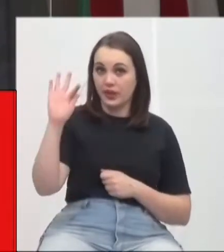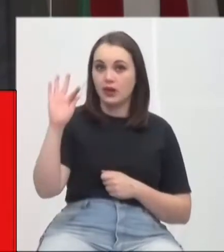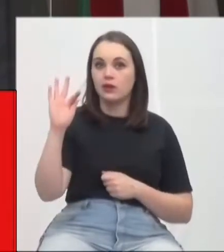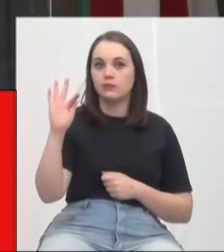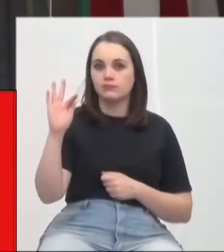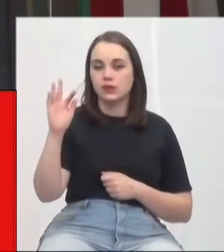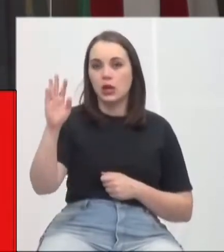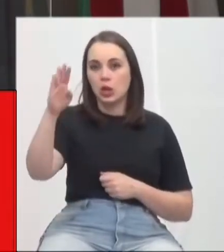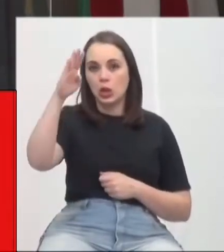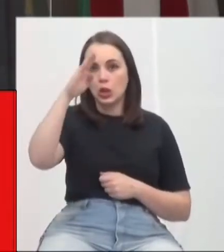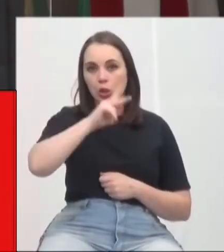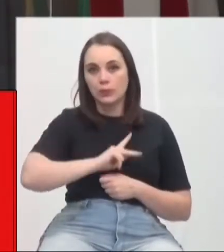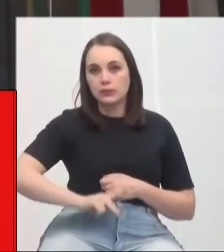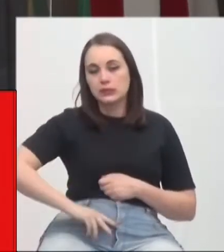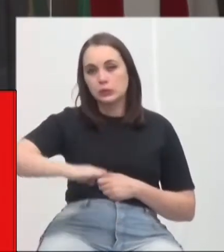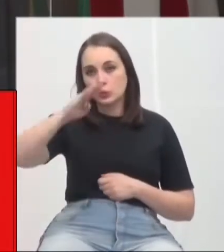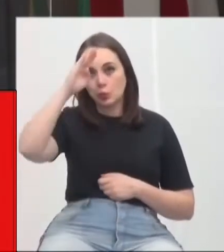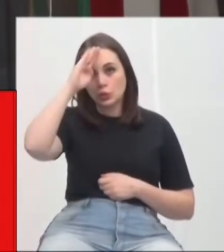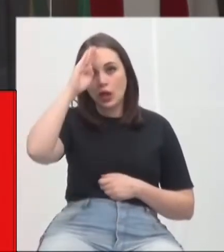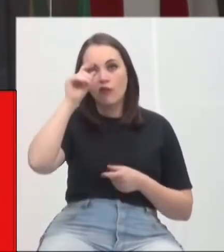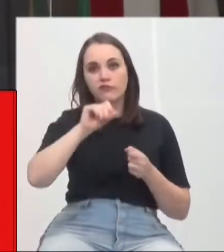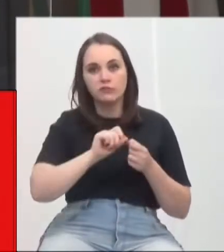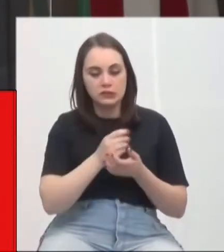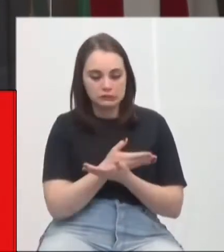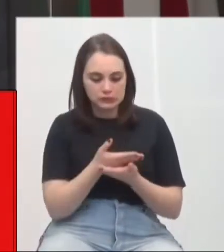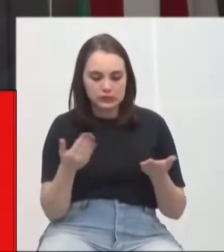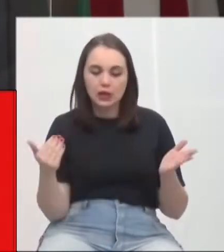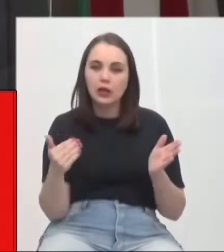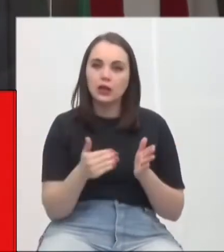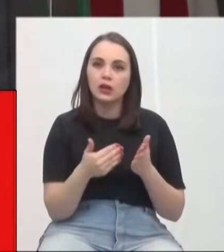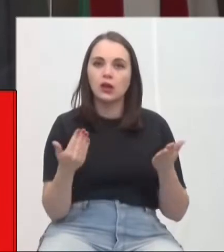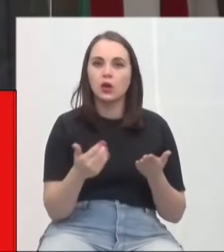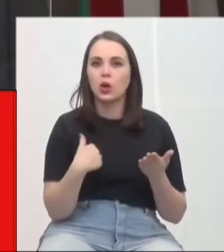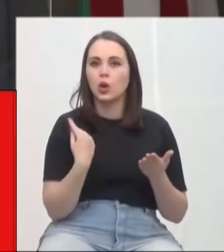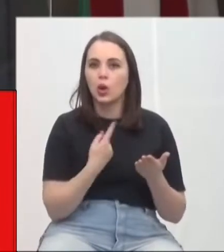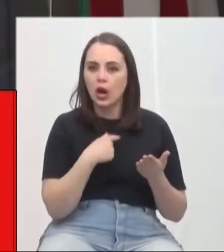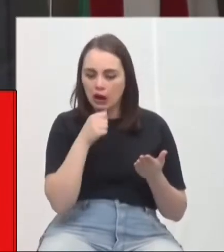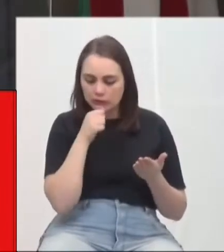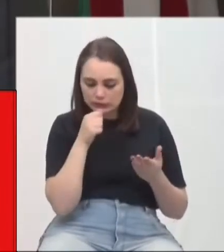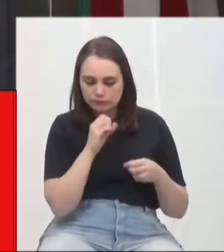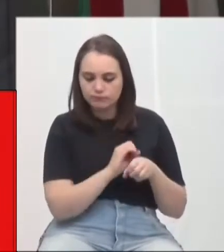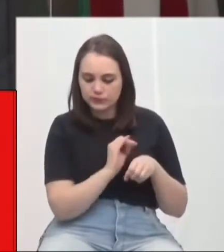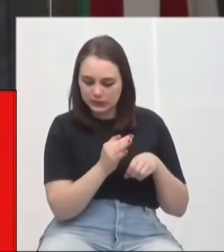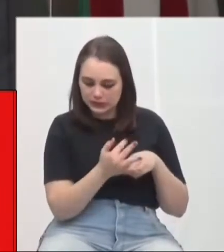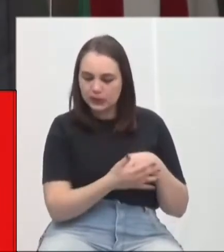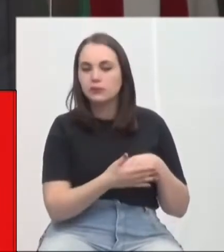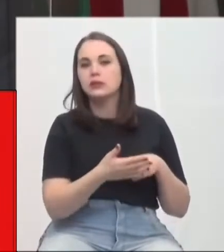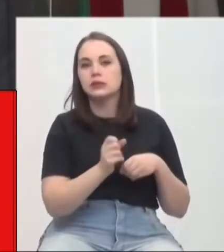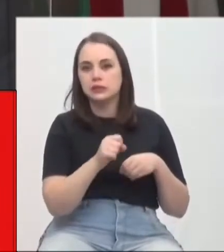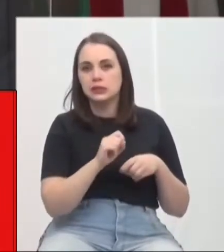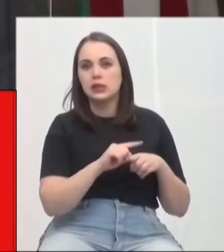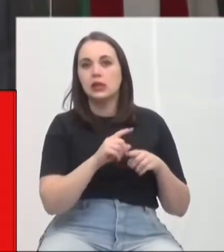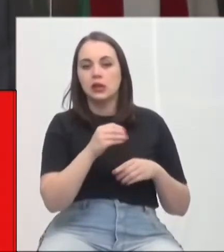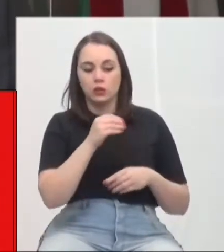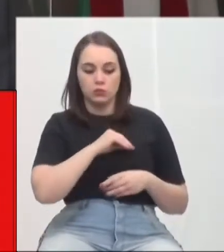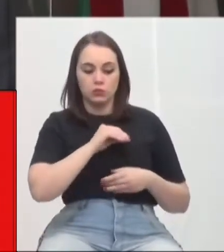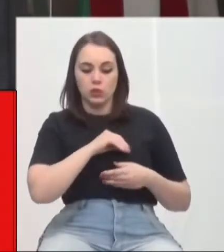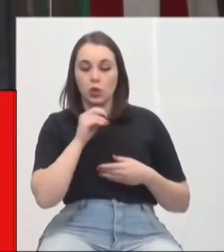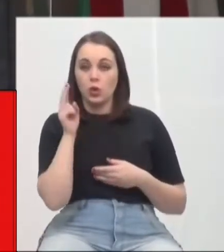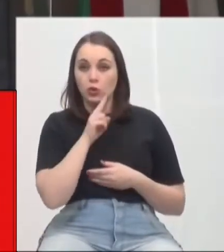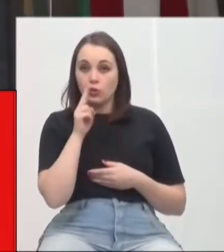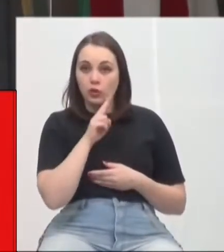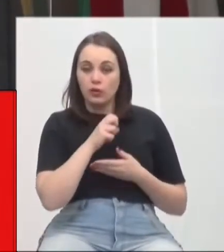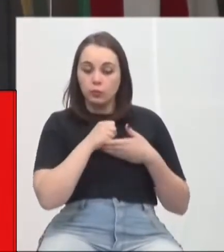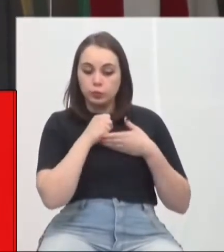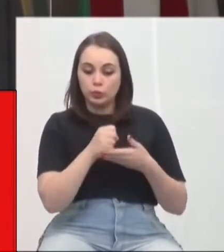governo do presidente Jair Bolsonaro, tem feito isso até agora, estamos ainda em pandemia, e o auxílio emergencial tem sido um auxílio